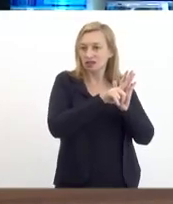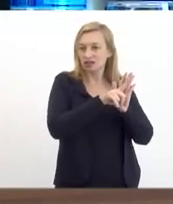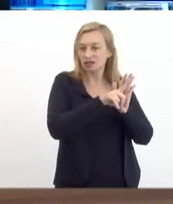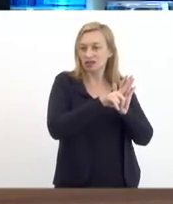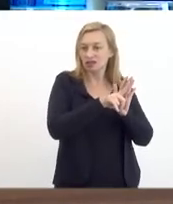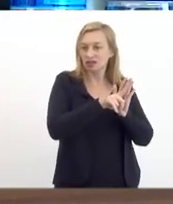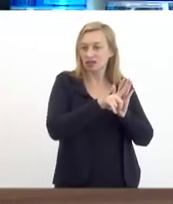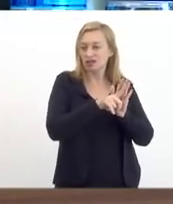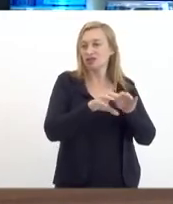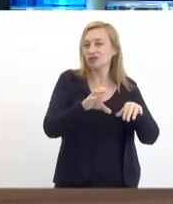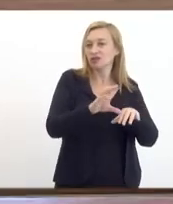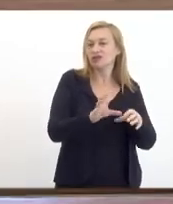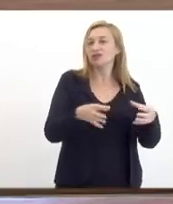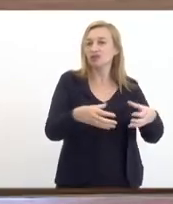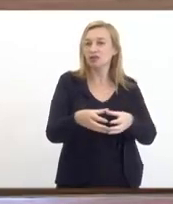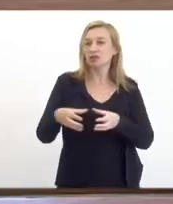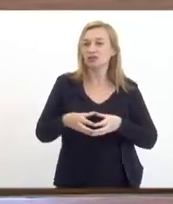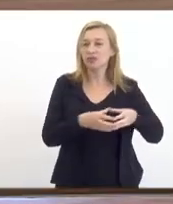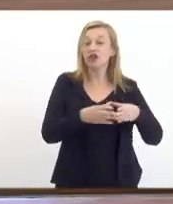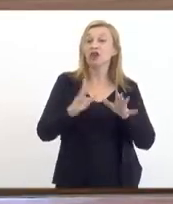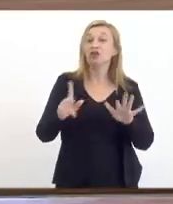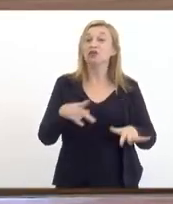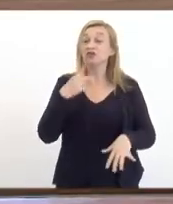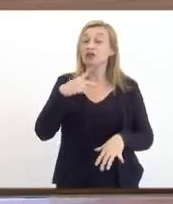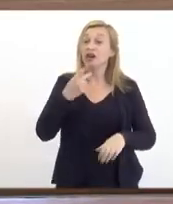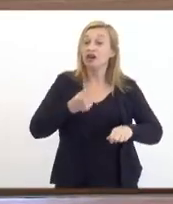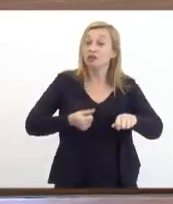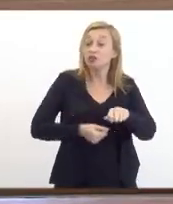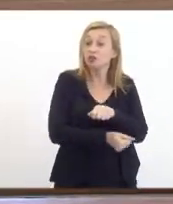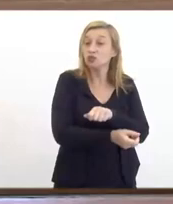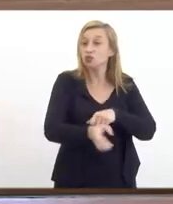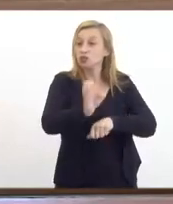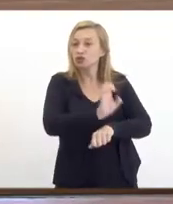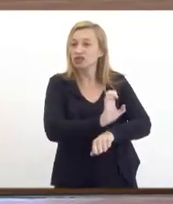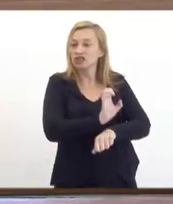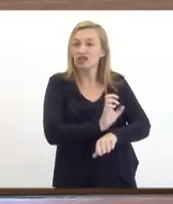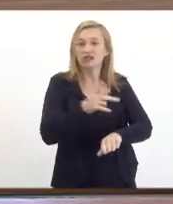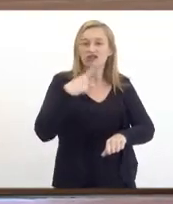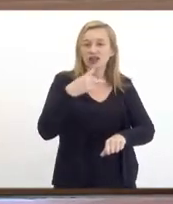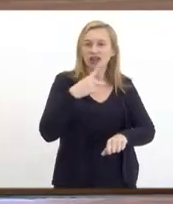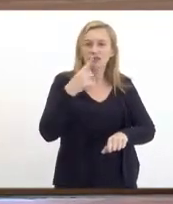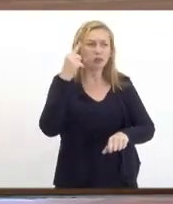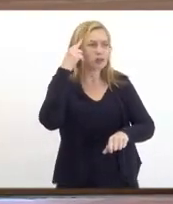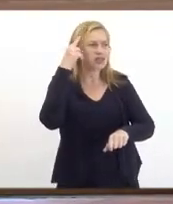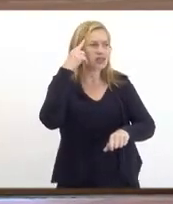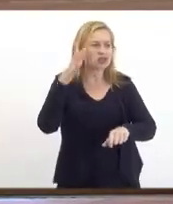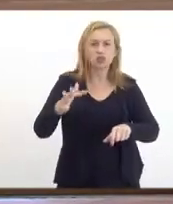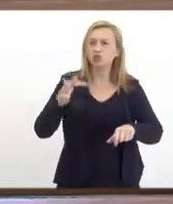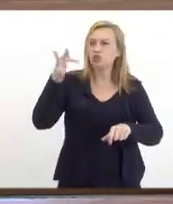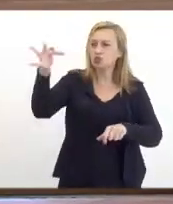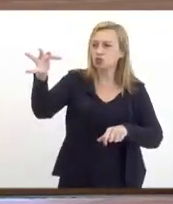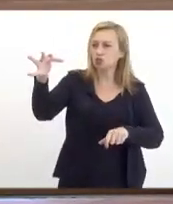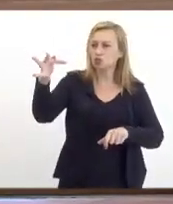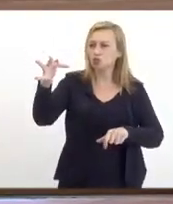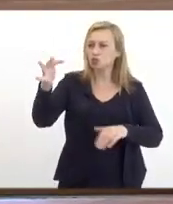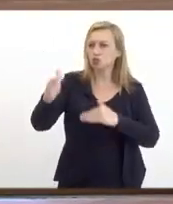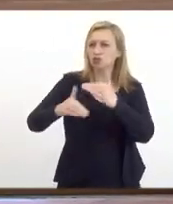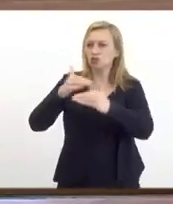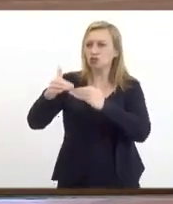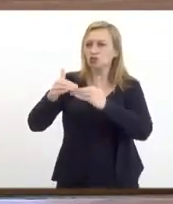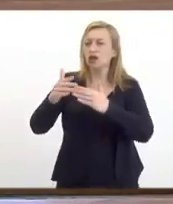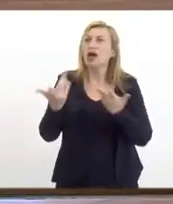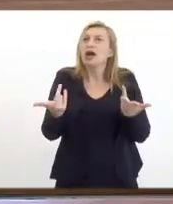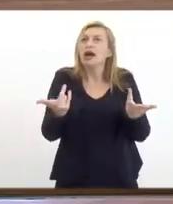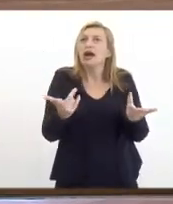e quando falamos do fundo soberano falamos do passaporte para o futuro e se falar de